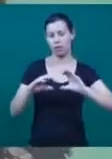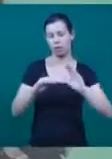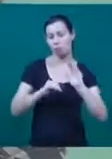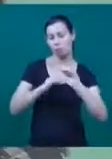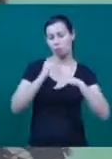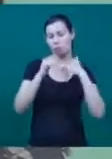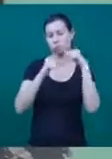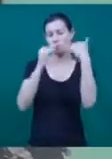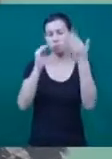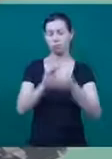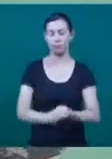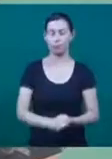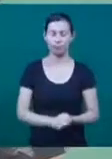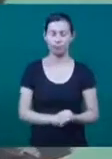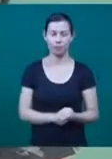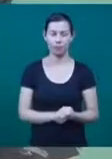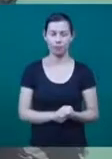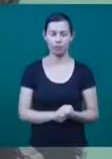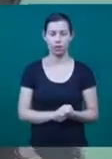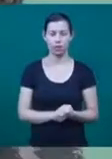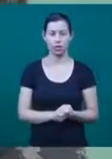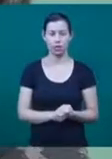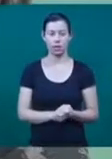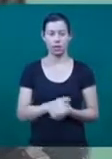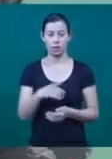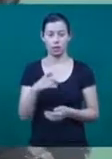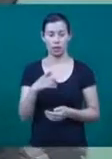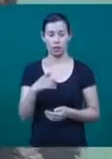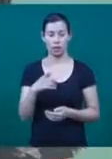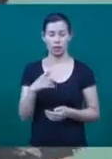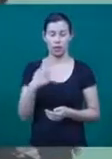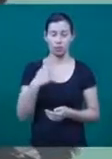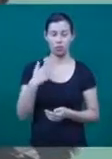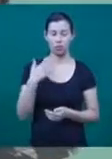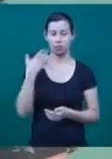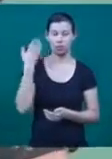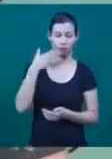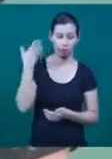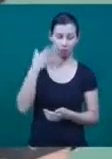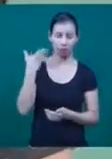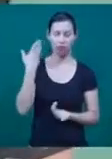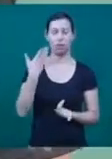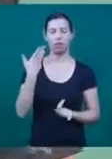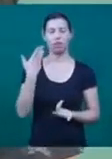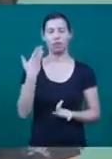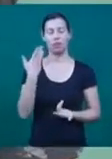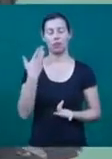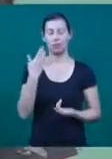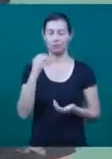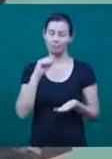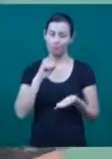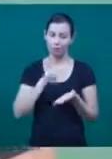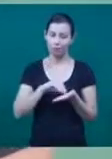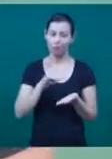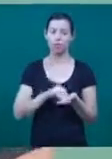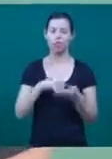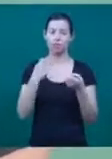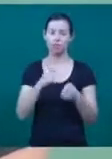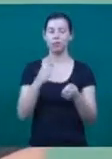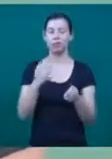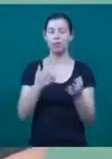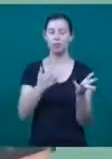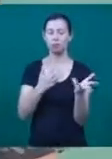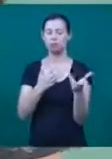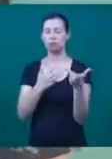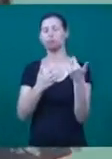oratória, que eu tenho falhas, então acho que vai ser interessante por ser uma oficina com um professor experiente da área e eu pretendo, no